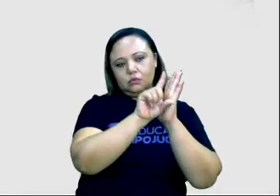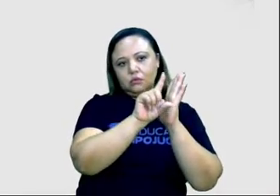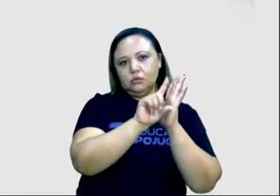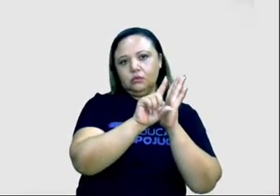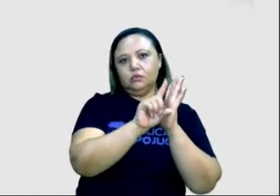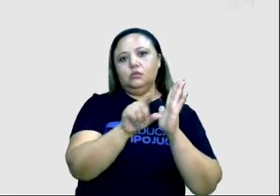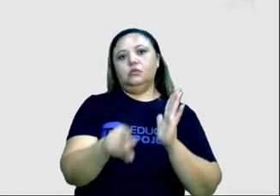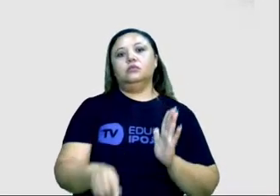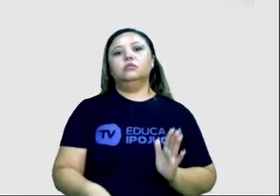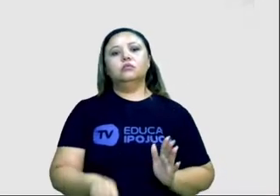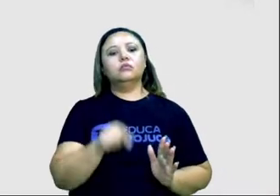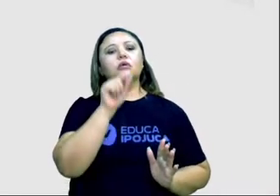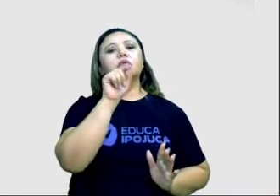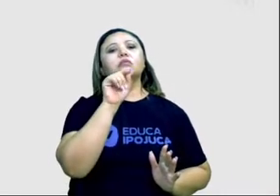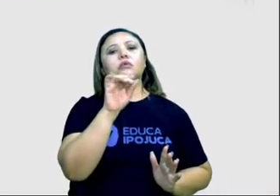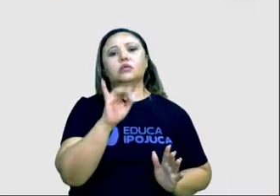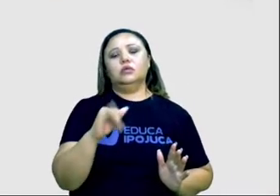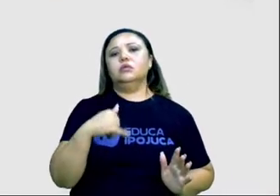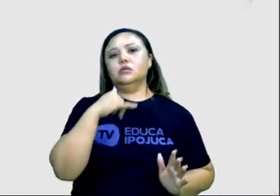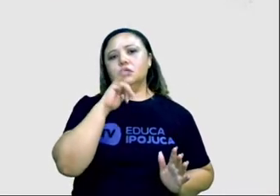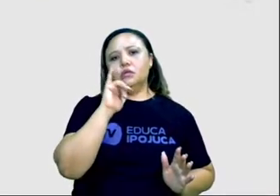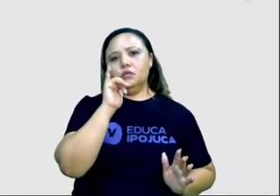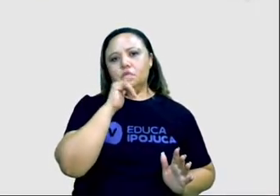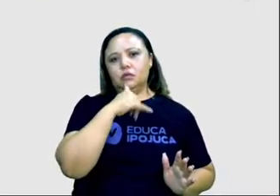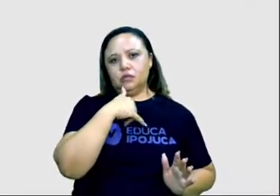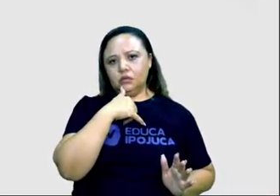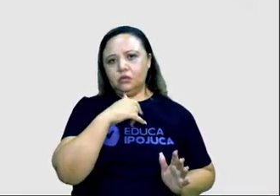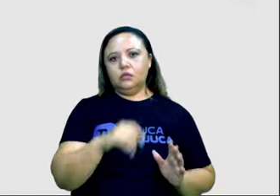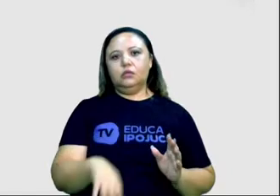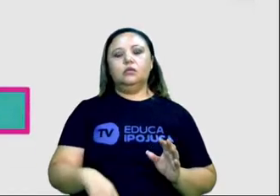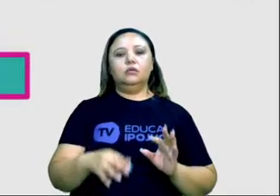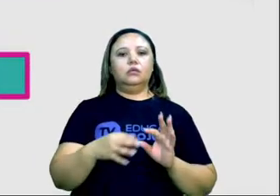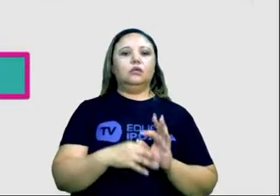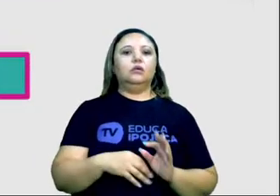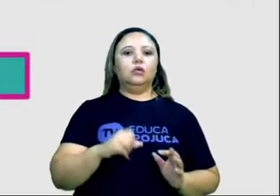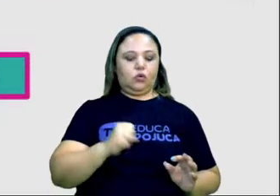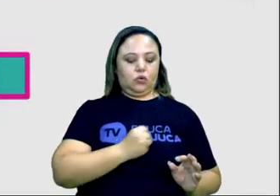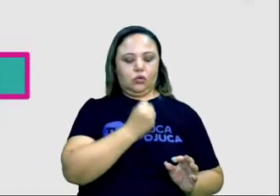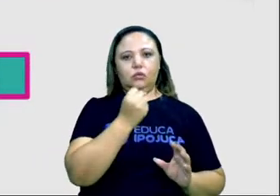É tristeza? É discurso de ódio ou é liberdade de expressão?